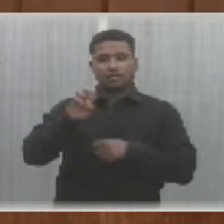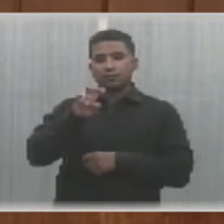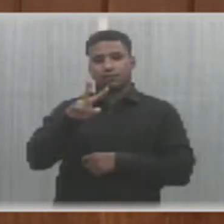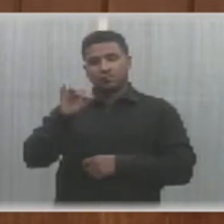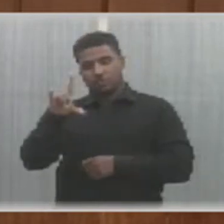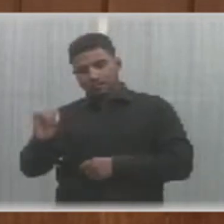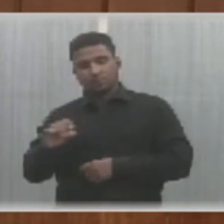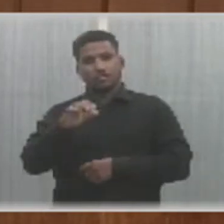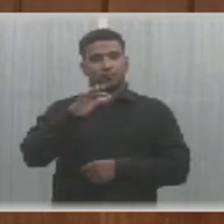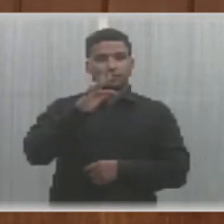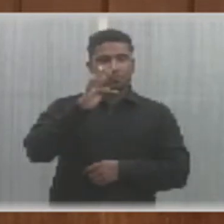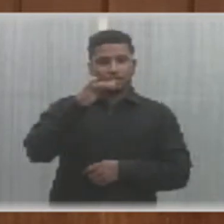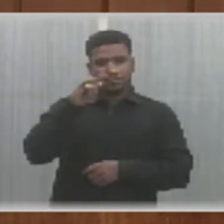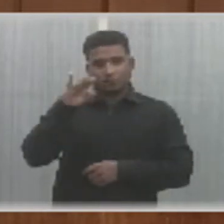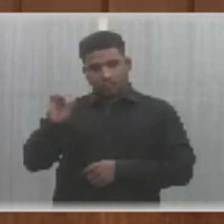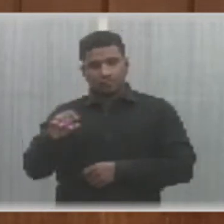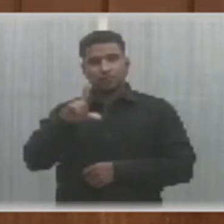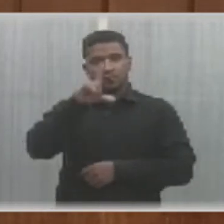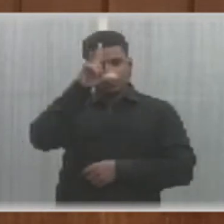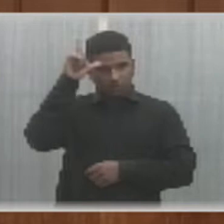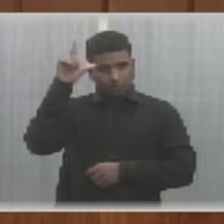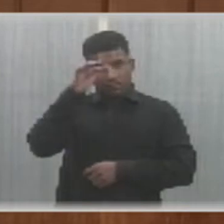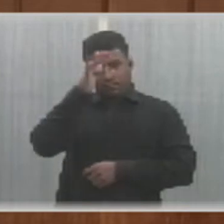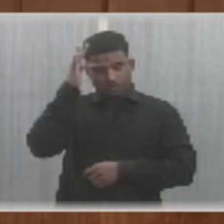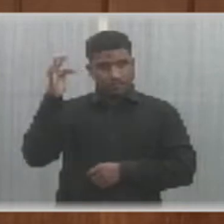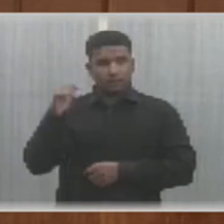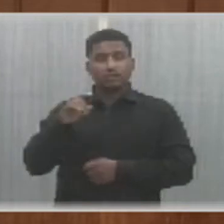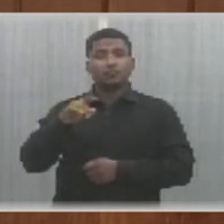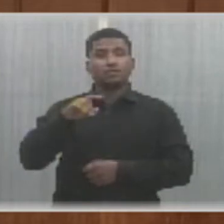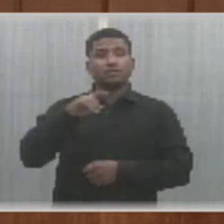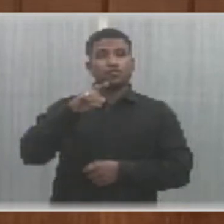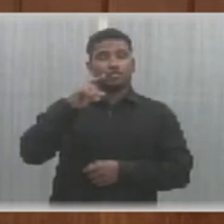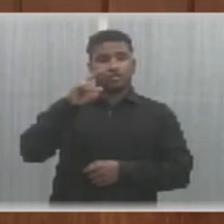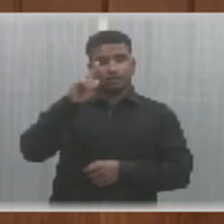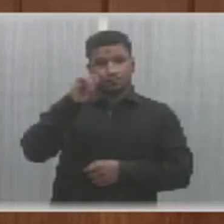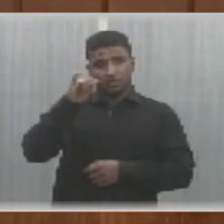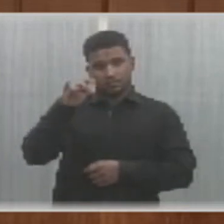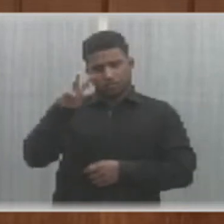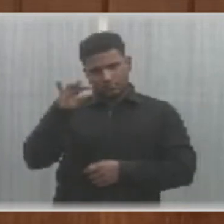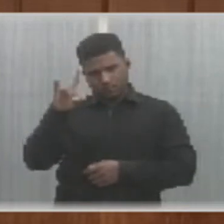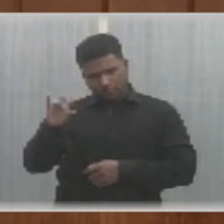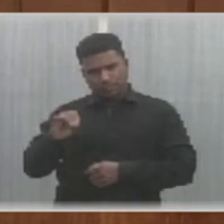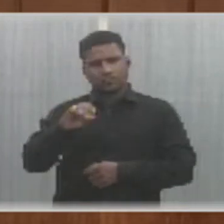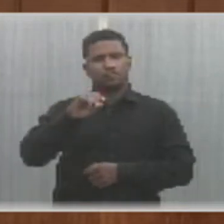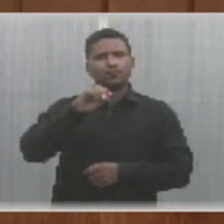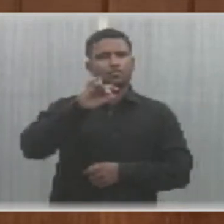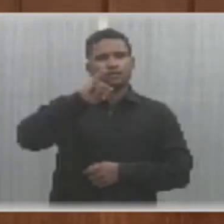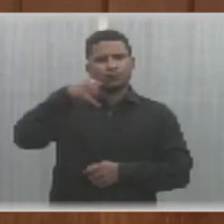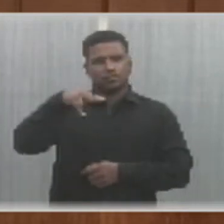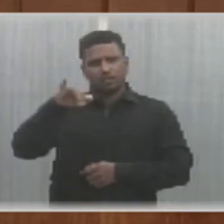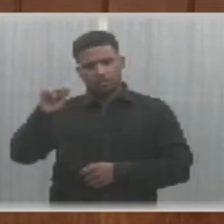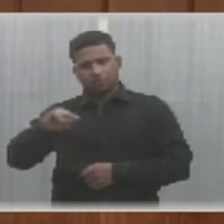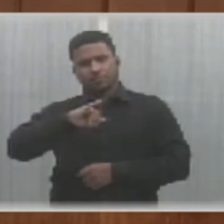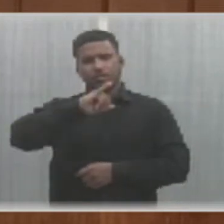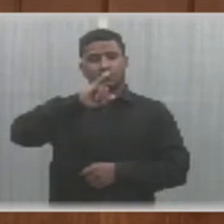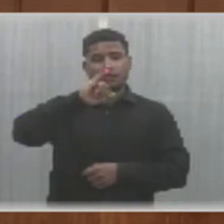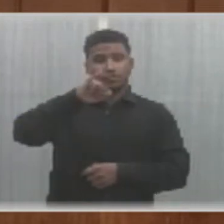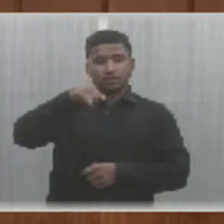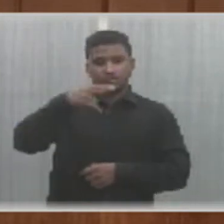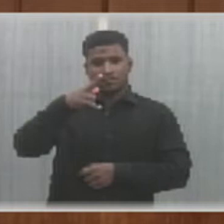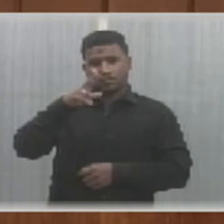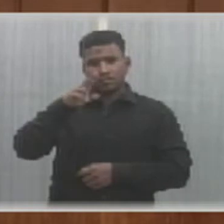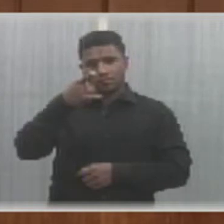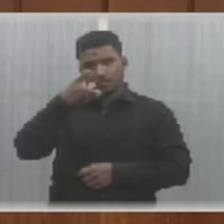Evaldo Gomes, Fábio Novo, Francisco Lima, Franzé Silva, Jessivaldo, Isaías, Gustavo Neiva, Janaína Marques, João Madson, Júlio Arco